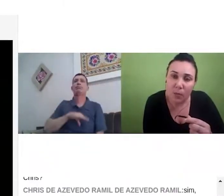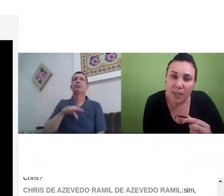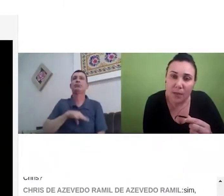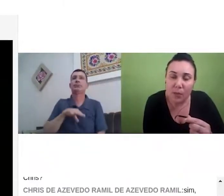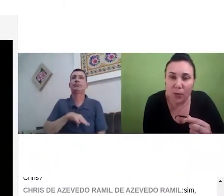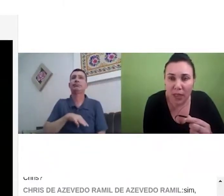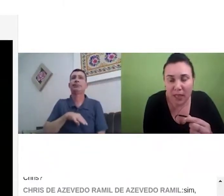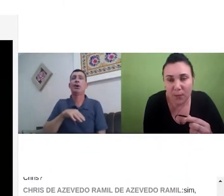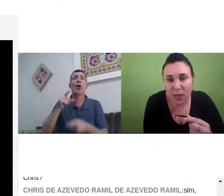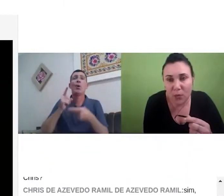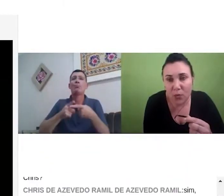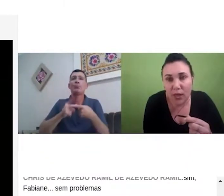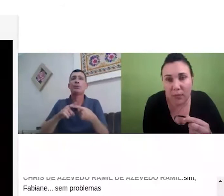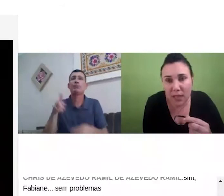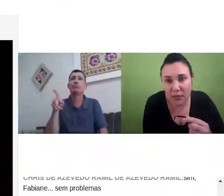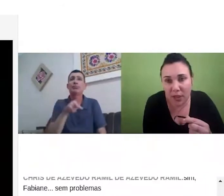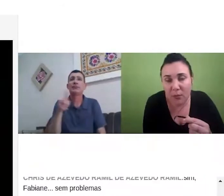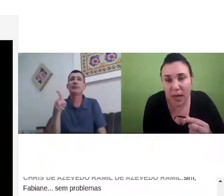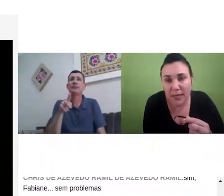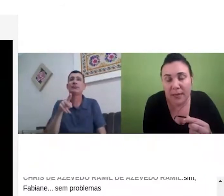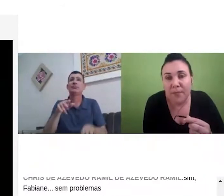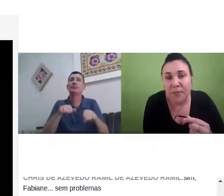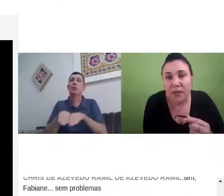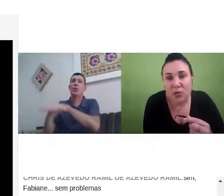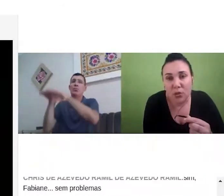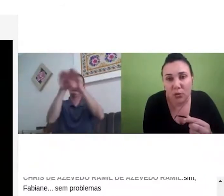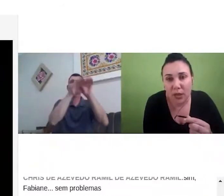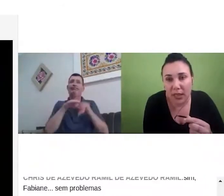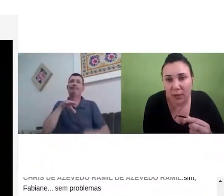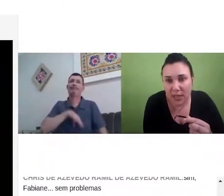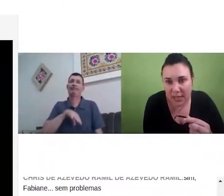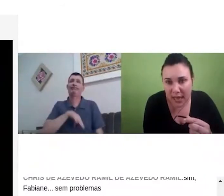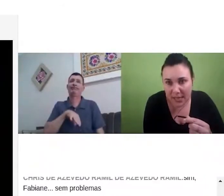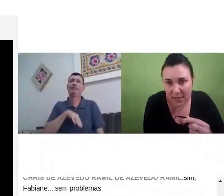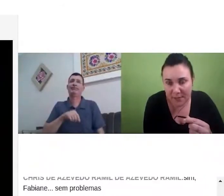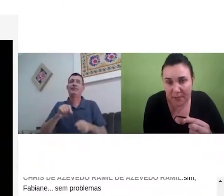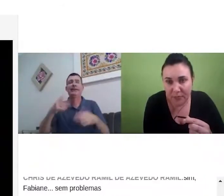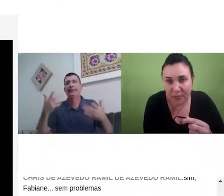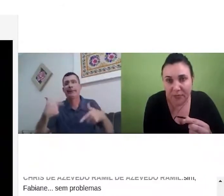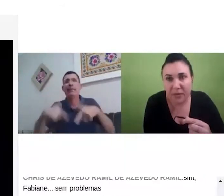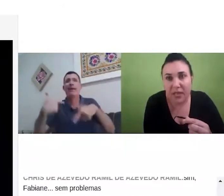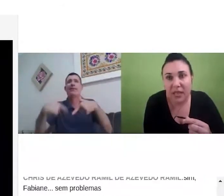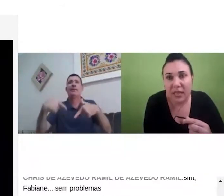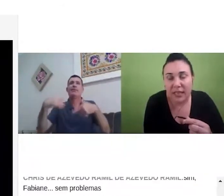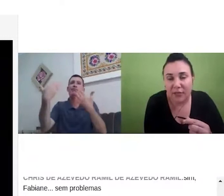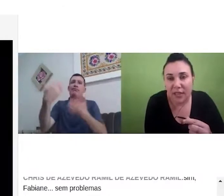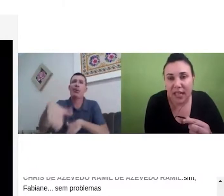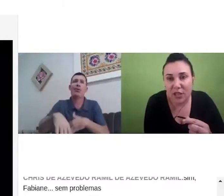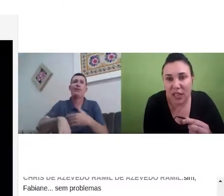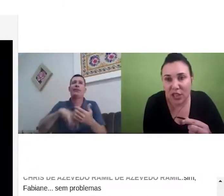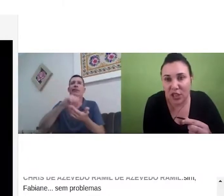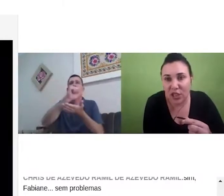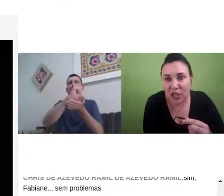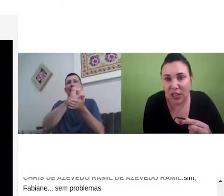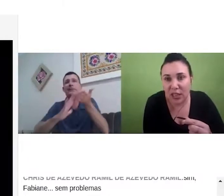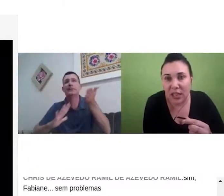uma adaptação mais para o português, porque o surdo acaba escrevendo mais na estrutura da língua de sinais. na verdade,